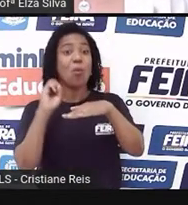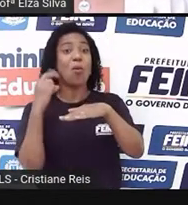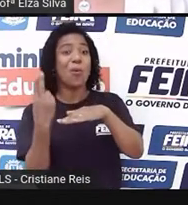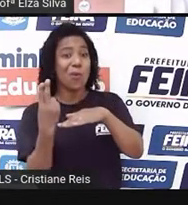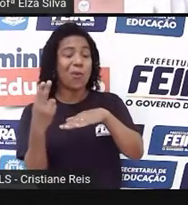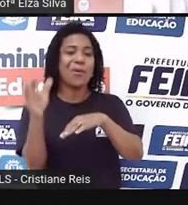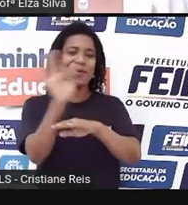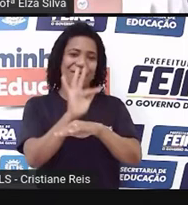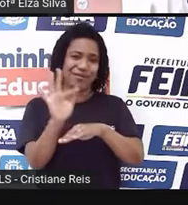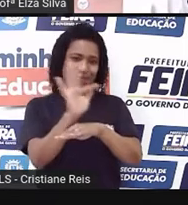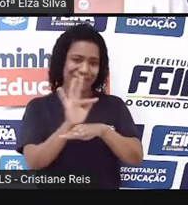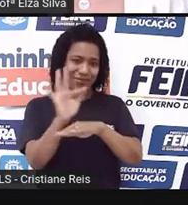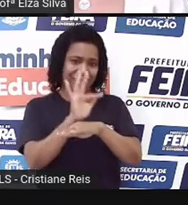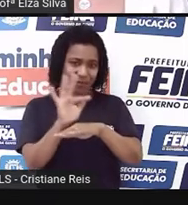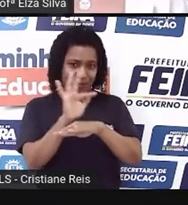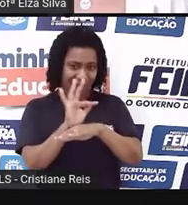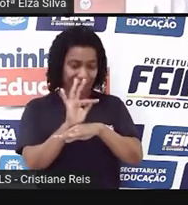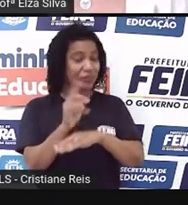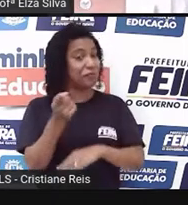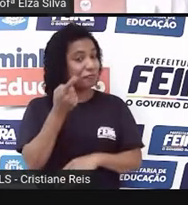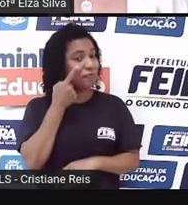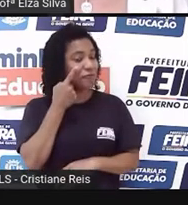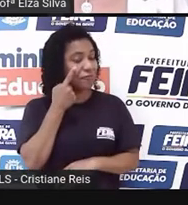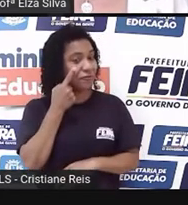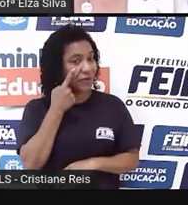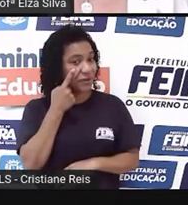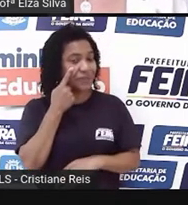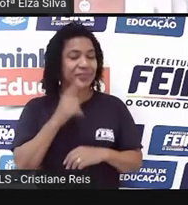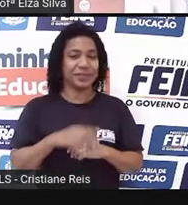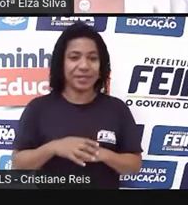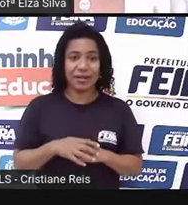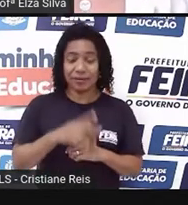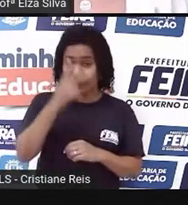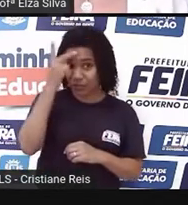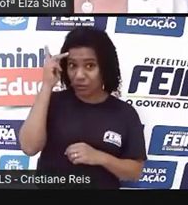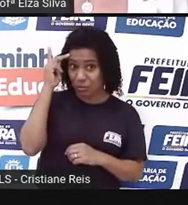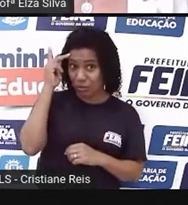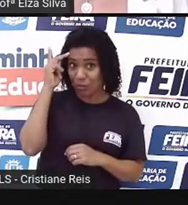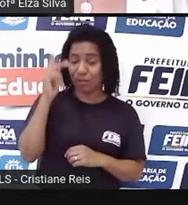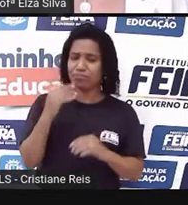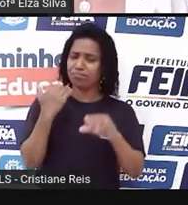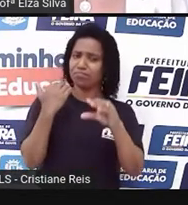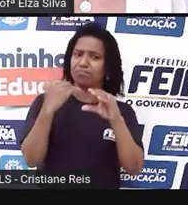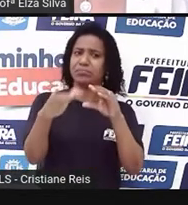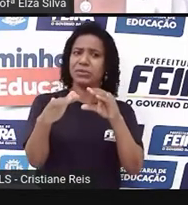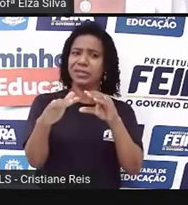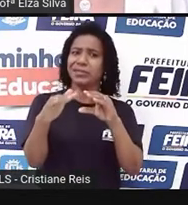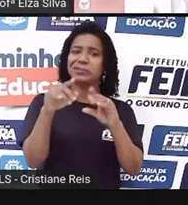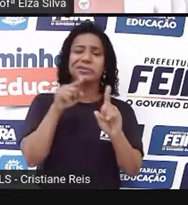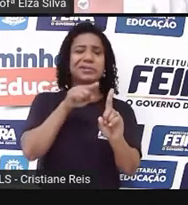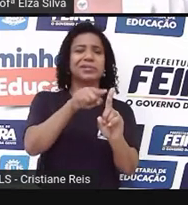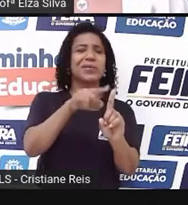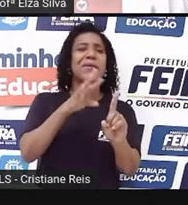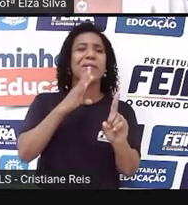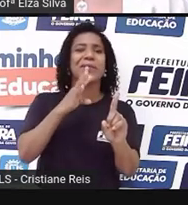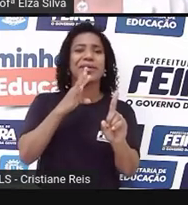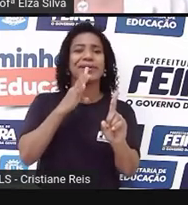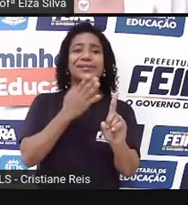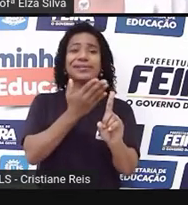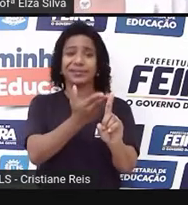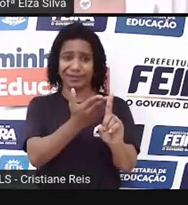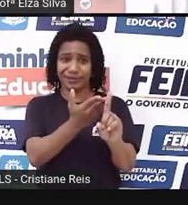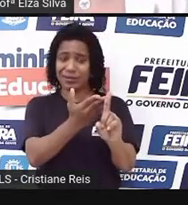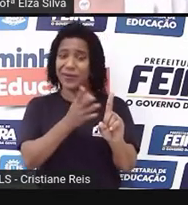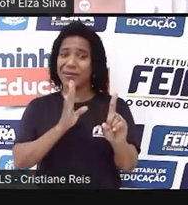depender da proximidade entre o emissor, aquele que envia a mensagem, o remetente, e o receptor,